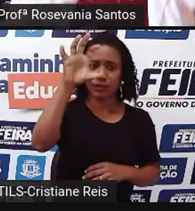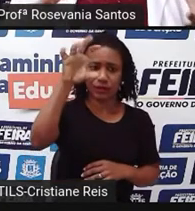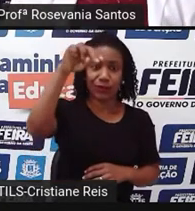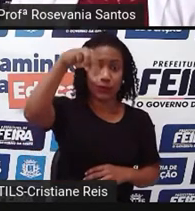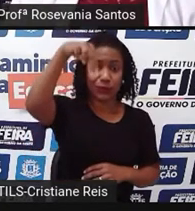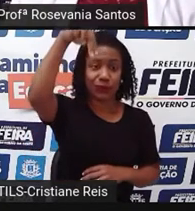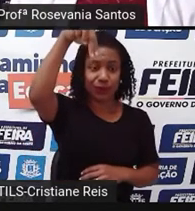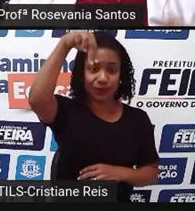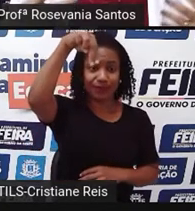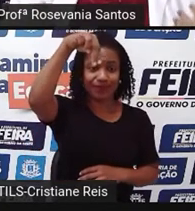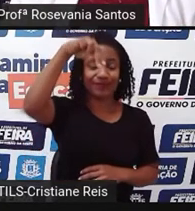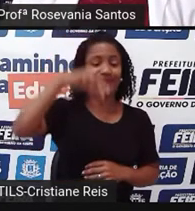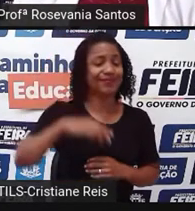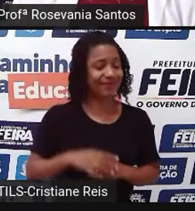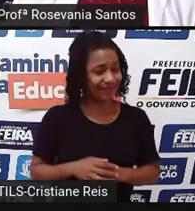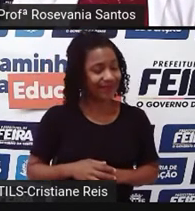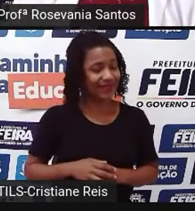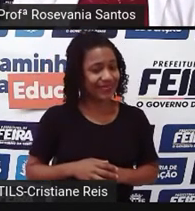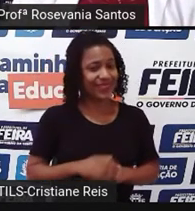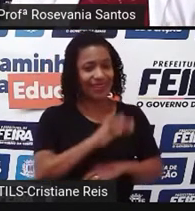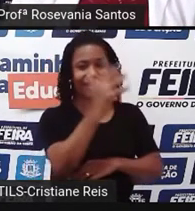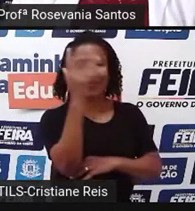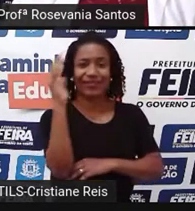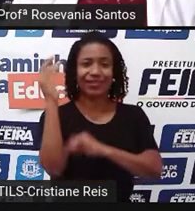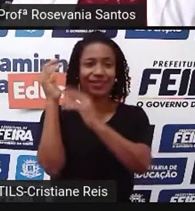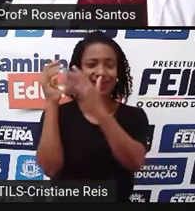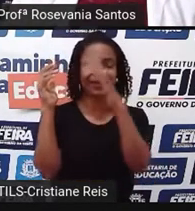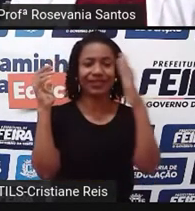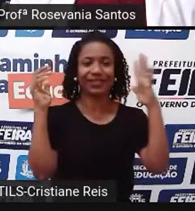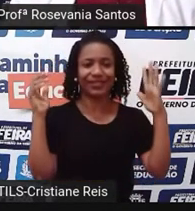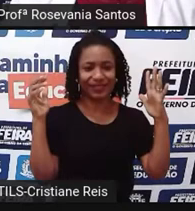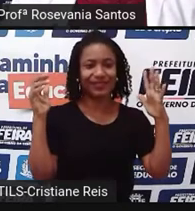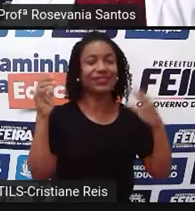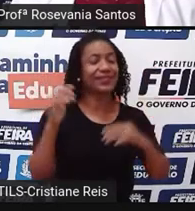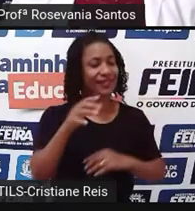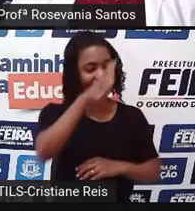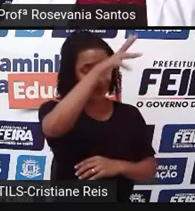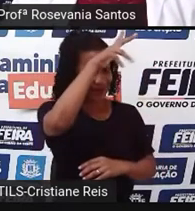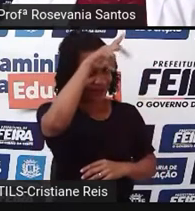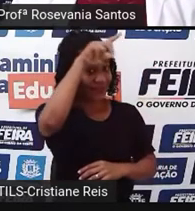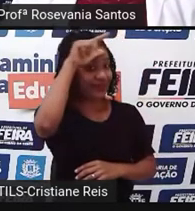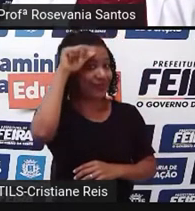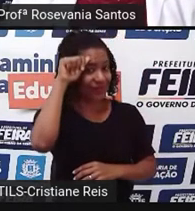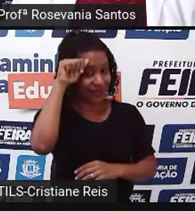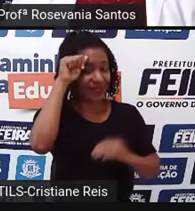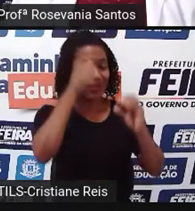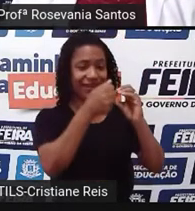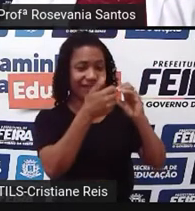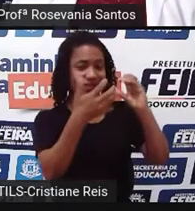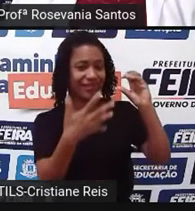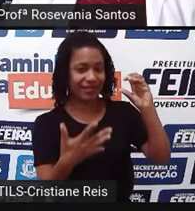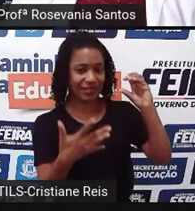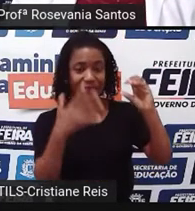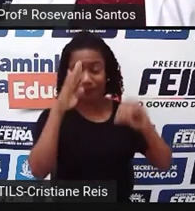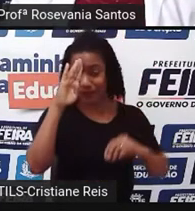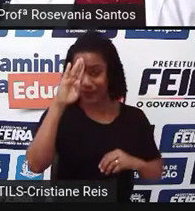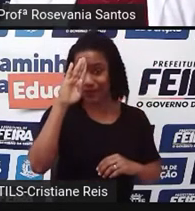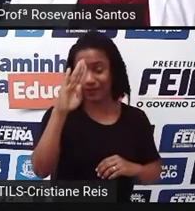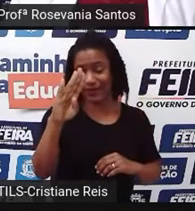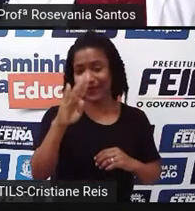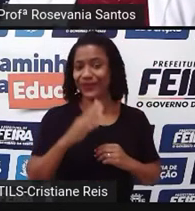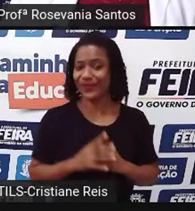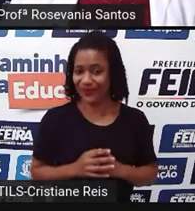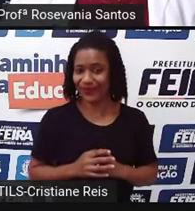amazônica como característica principal, é uma tenedora até dessa grande quantidade de rios, até porque se desmata,